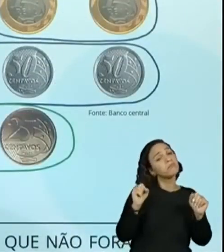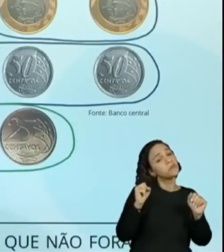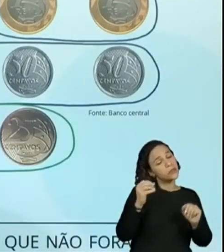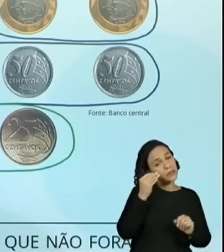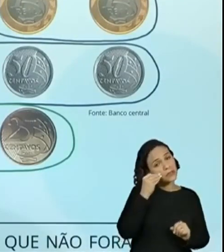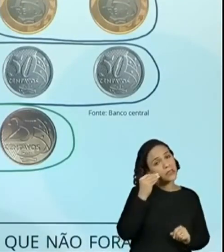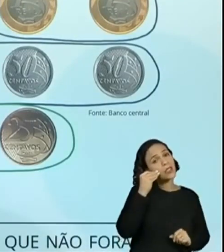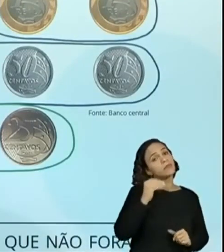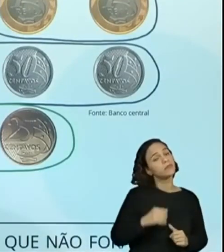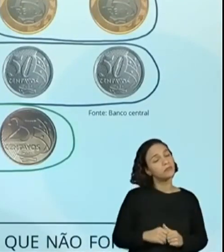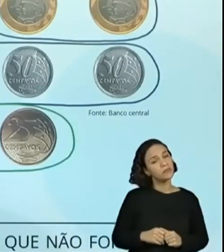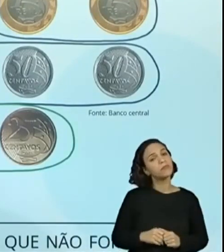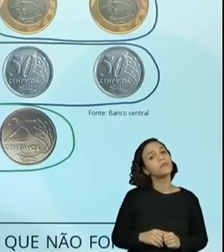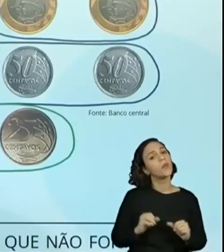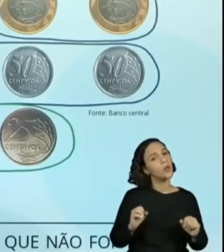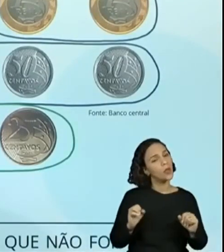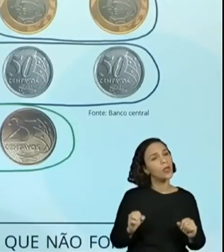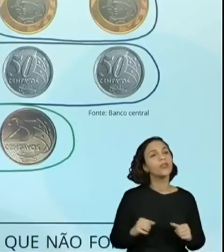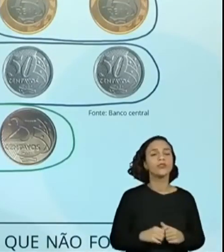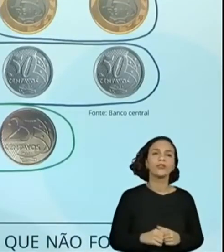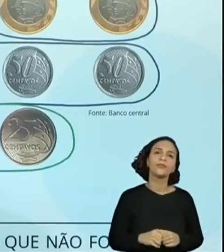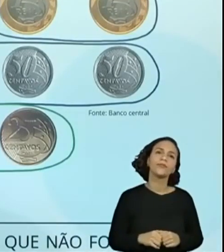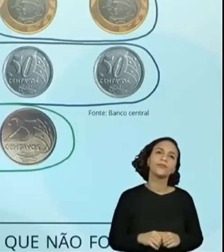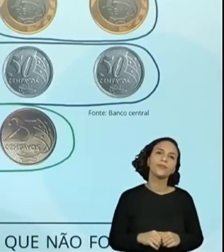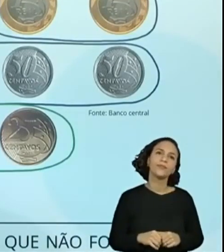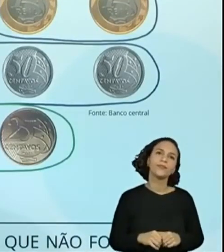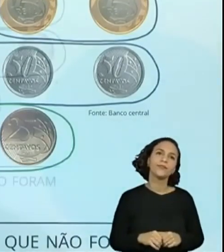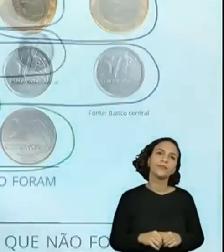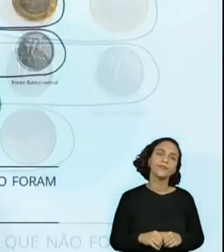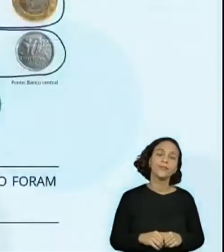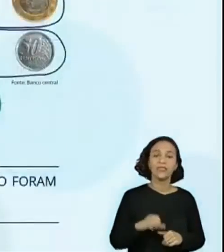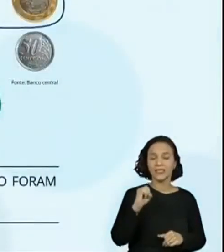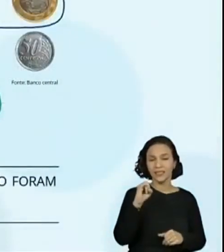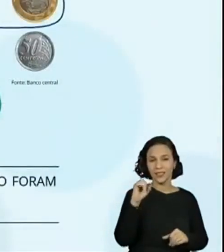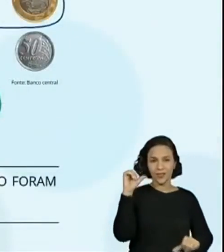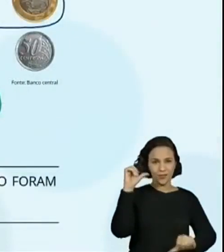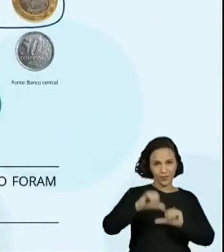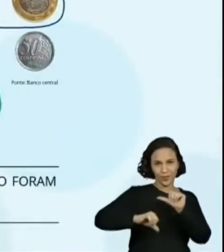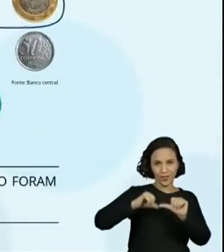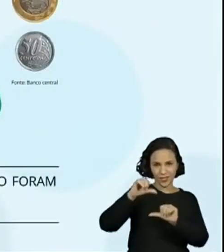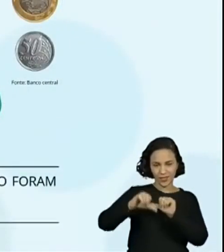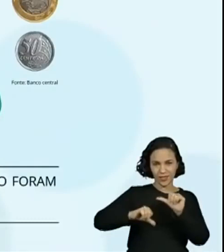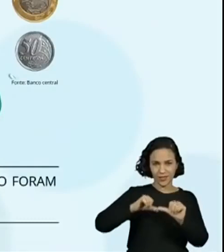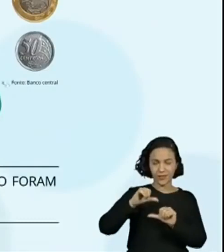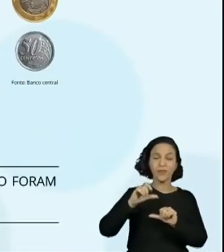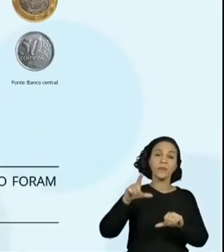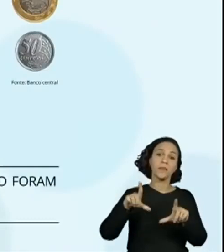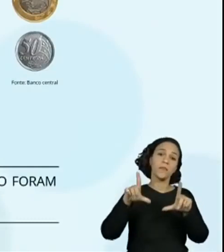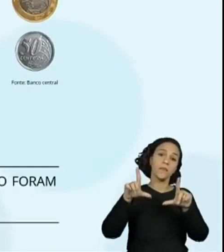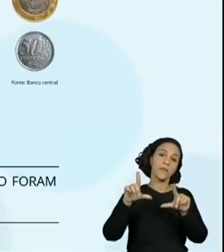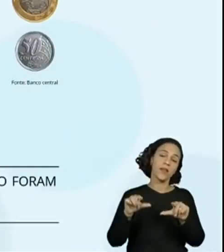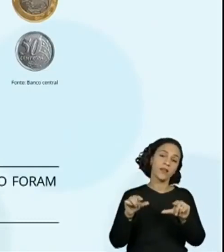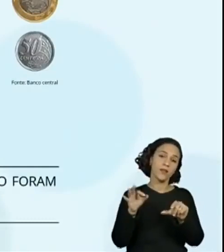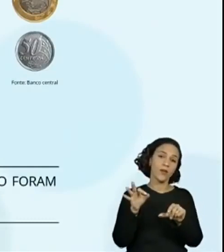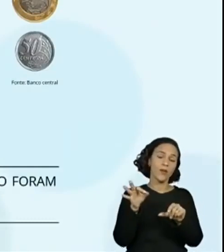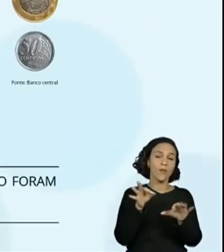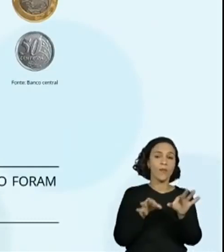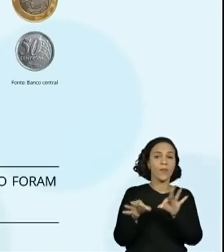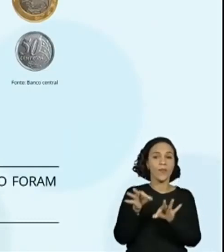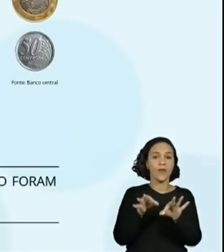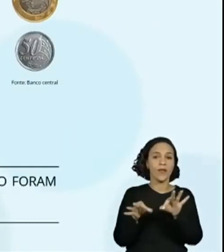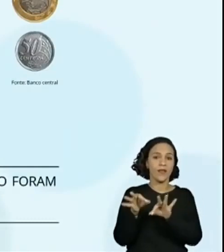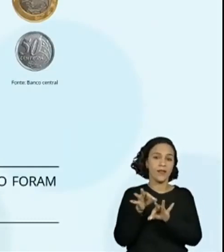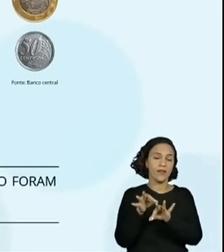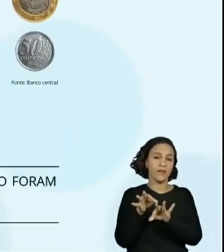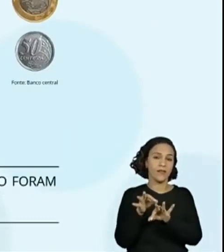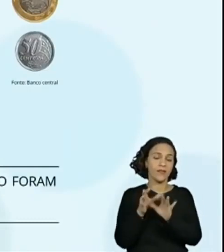é isso. Esse agrupamento? Isso. Se a gente mudar o agrupamento, vai diminuir a quantidade de moedas que Pode